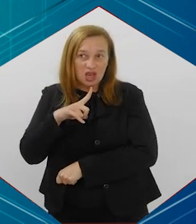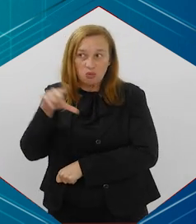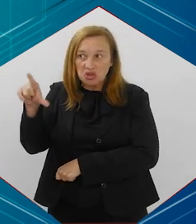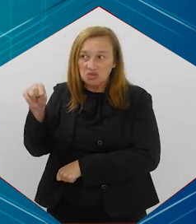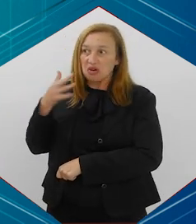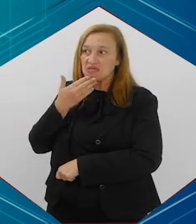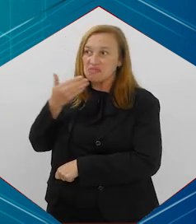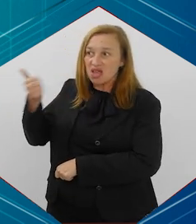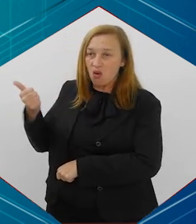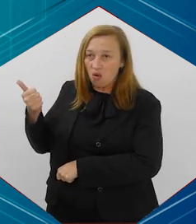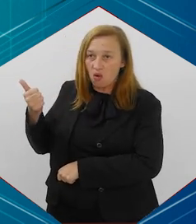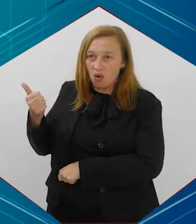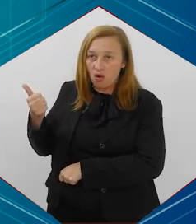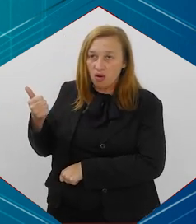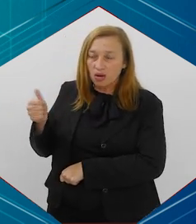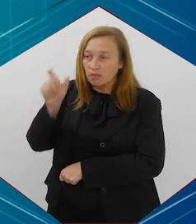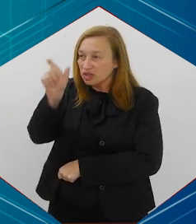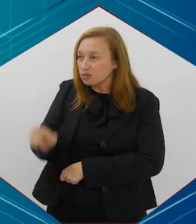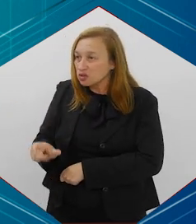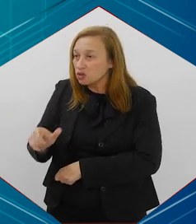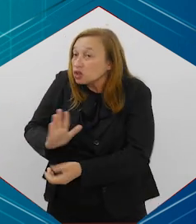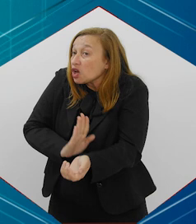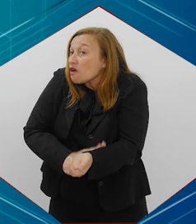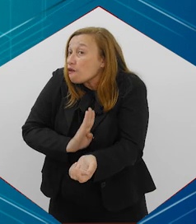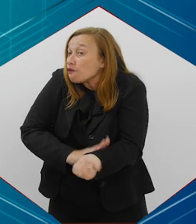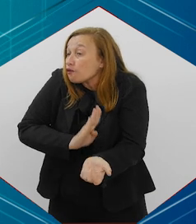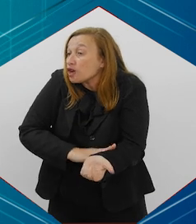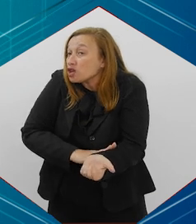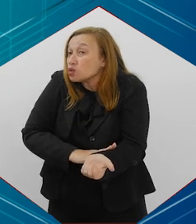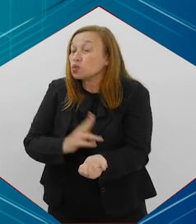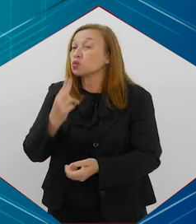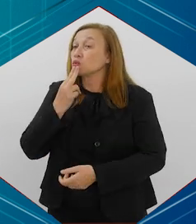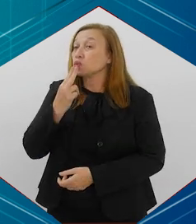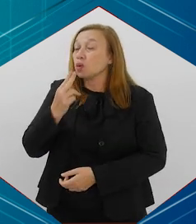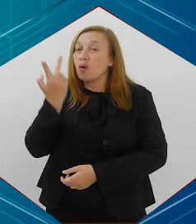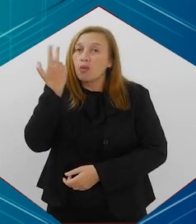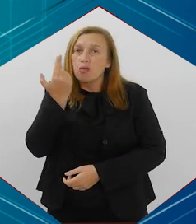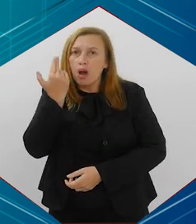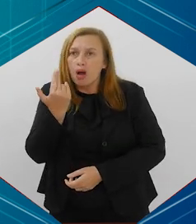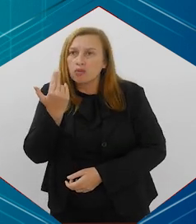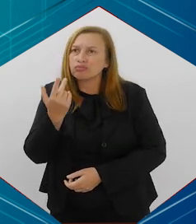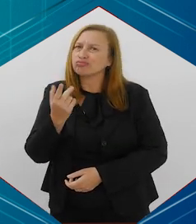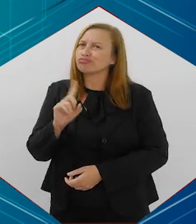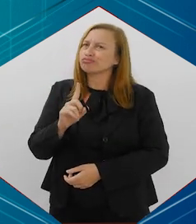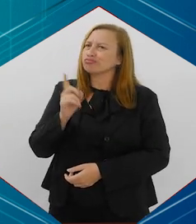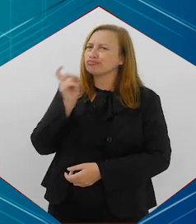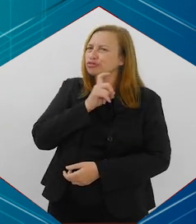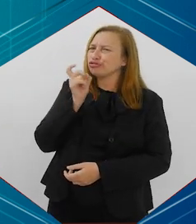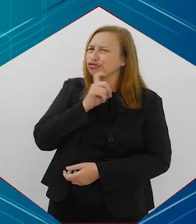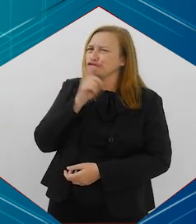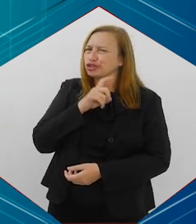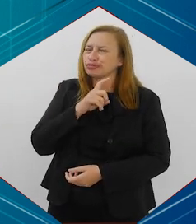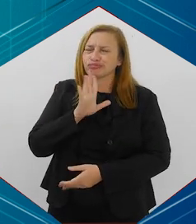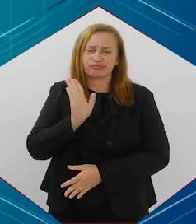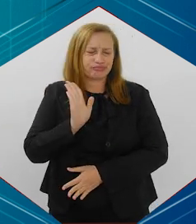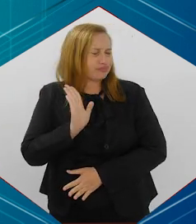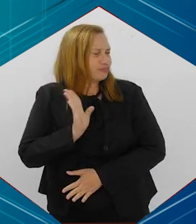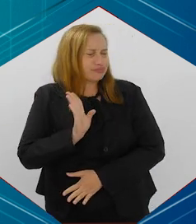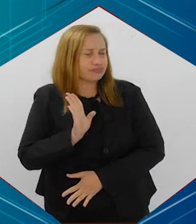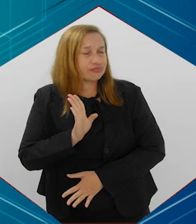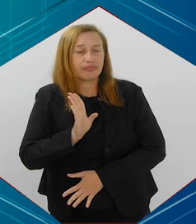seria uma opção para as pessoas que tivessem o vício no cigarro convencional é totalmente mentira.